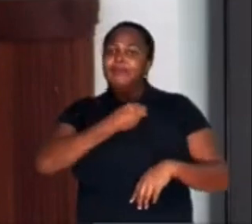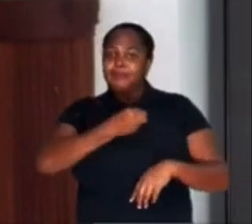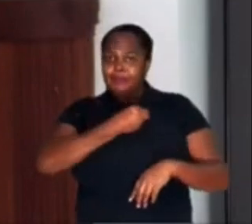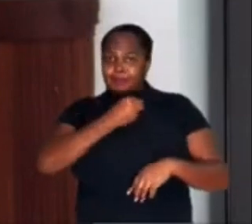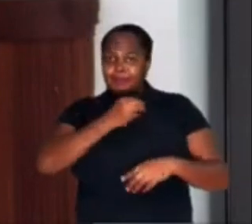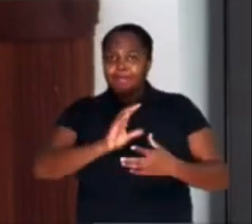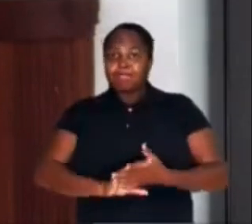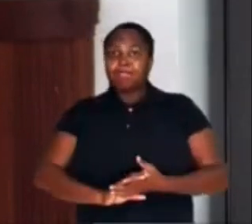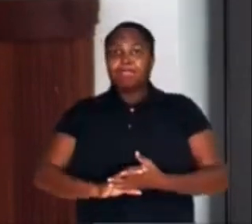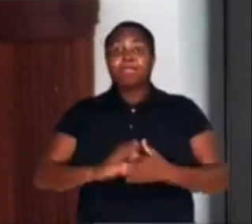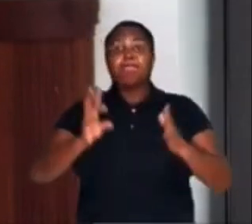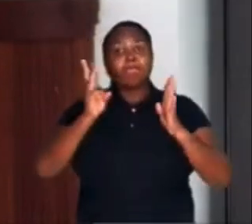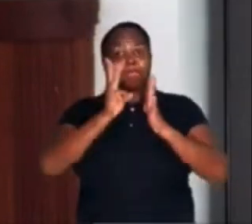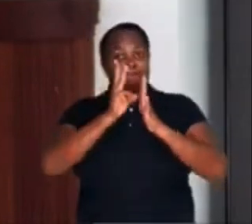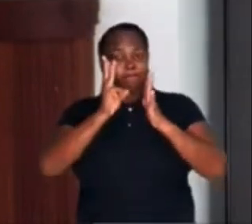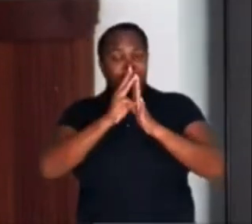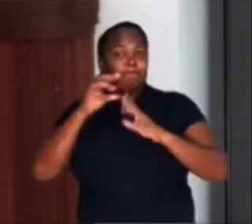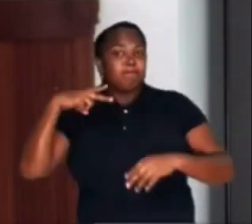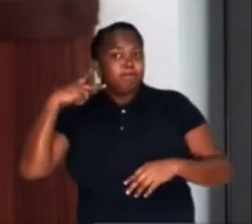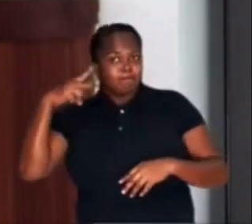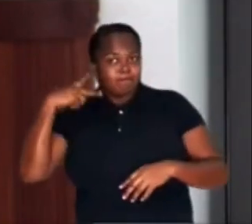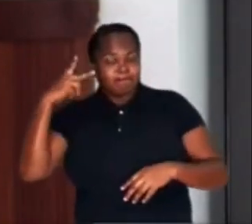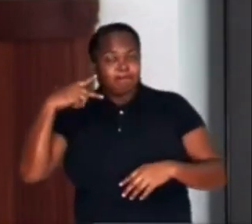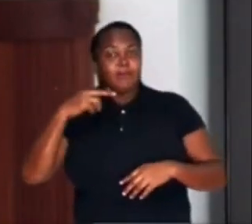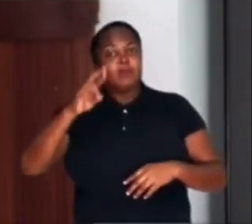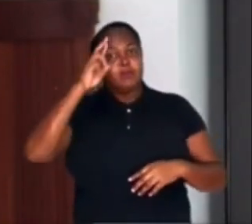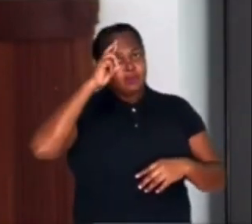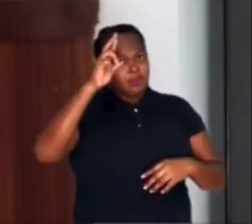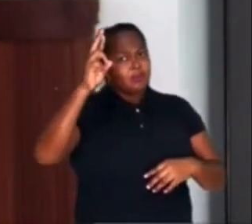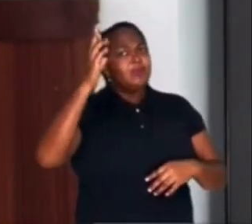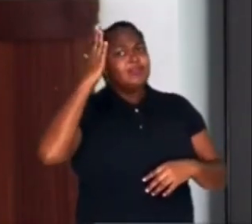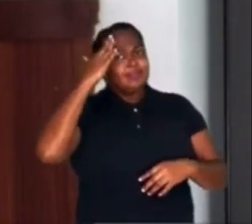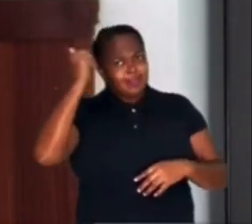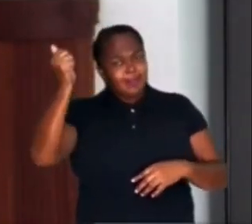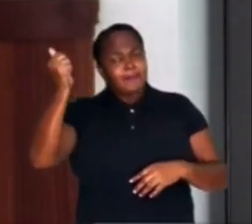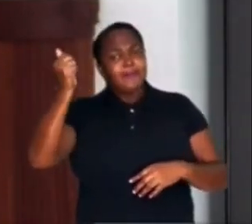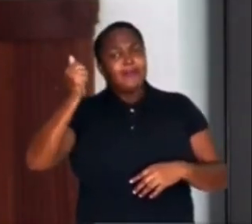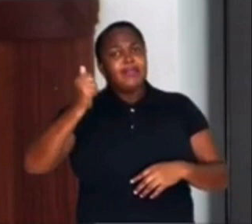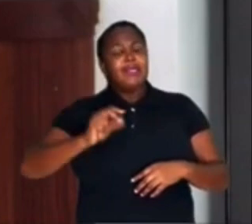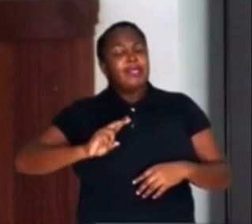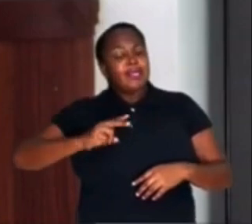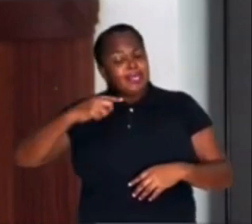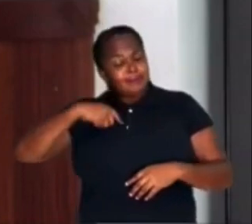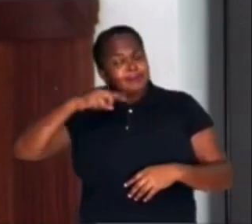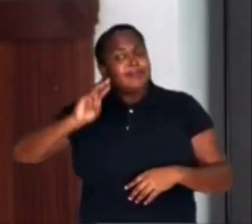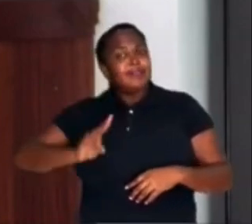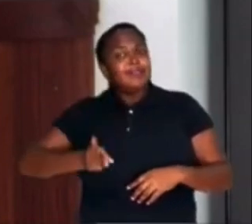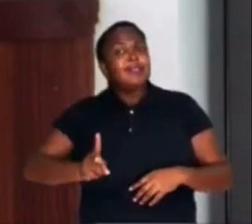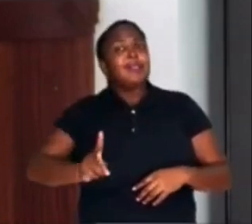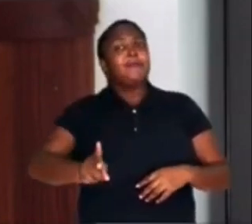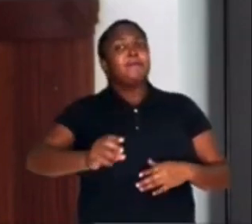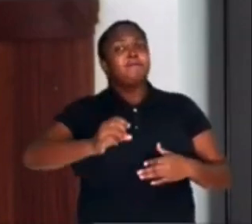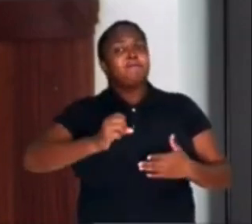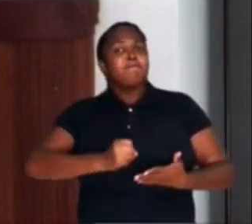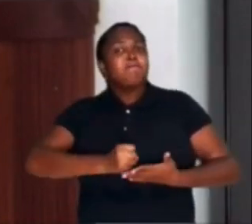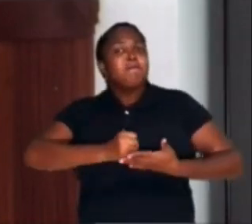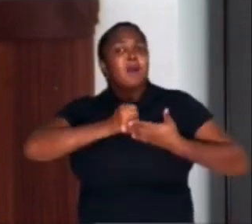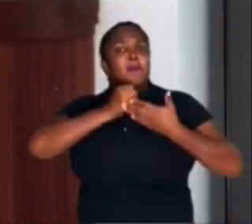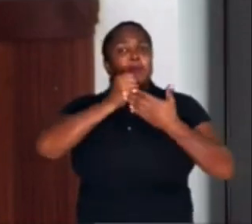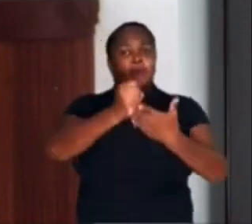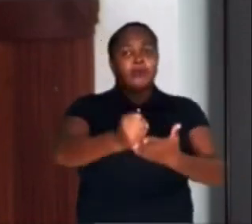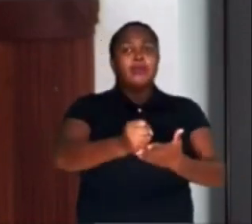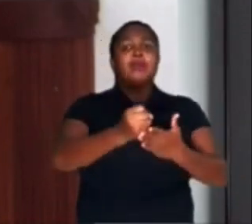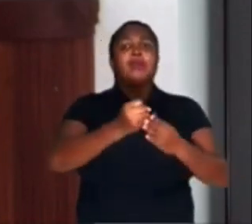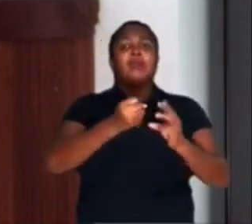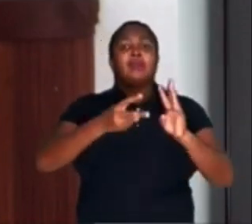Vereador Cláudio, Vossa Excelência sabe que sempre defendi publicamente a causa dos índios